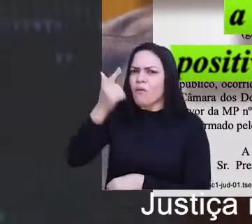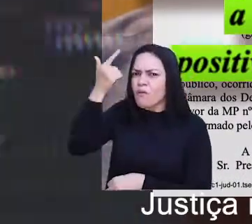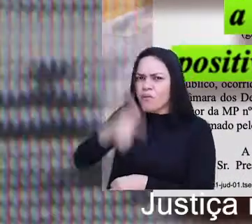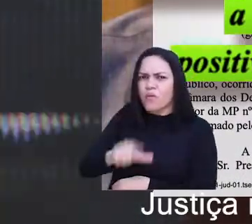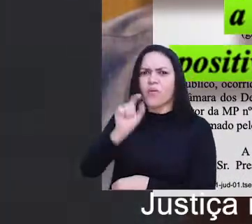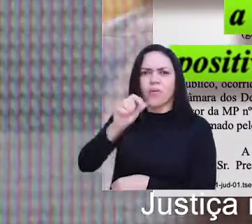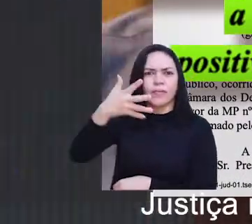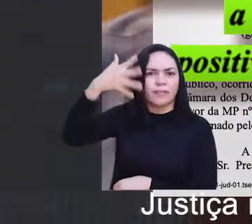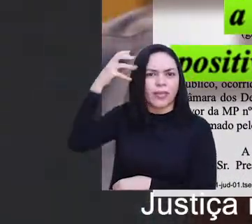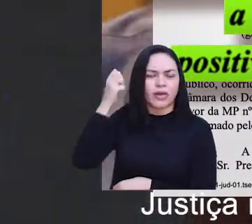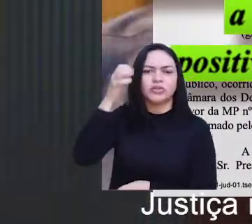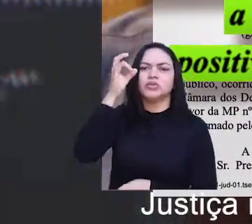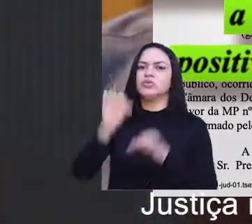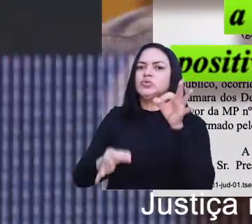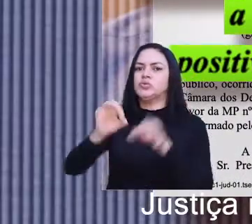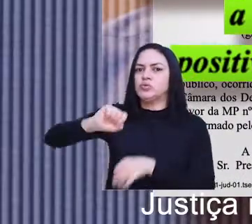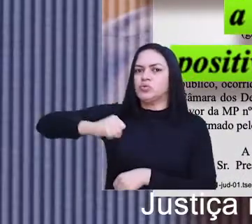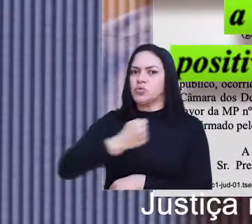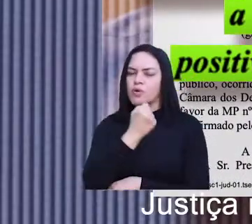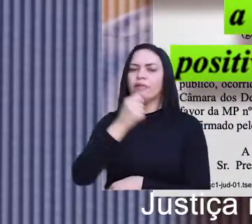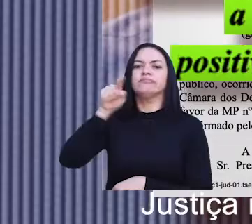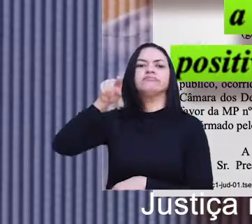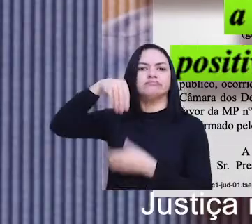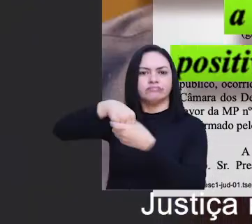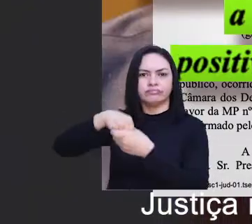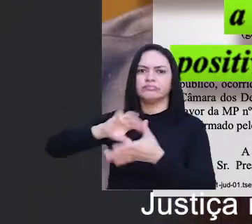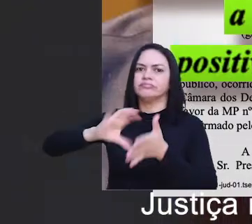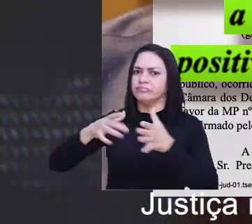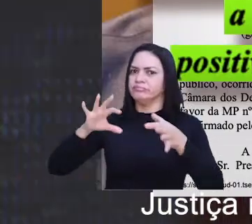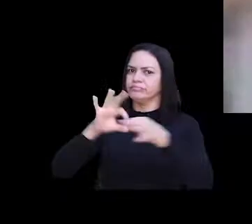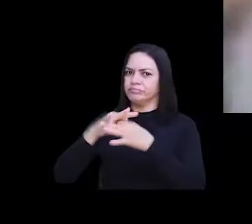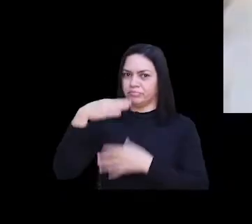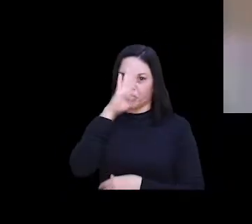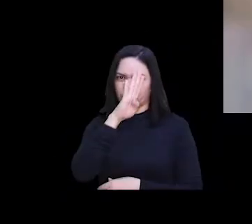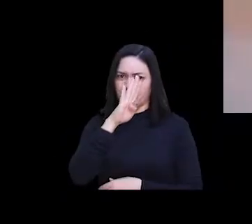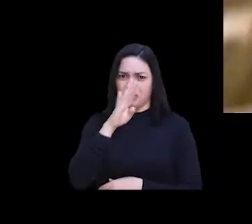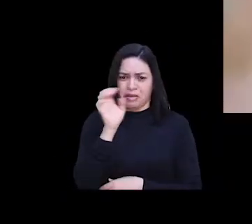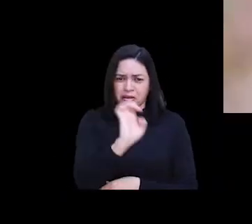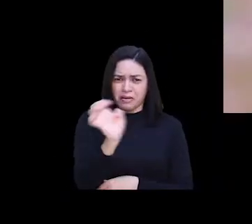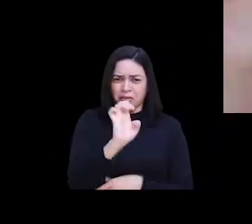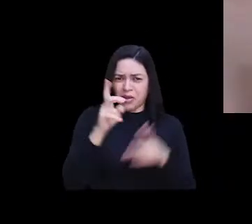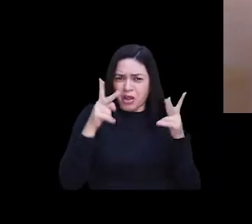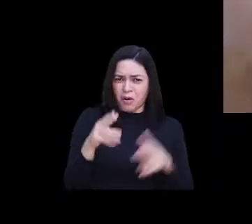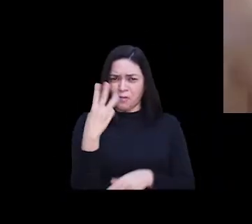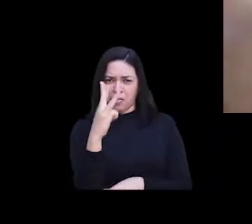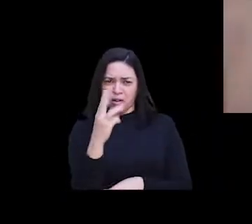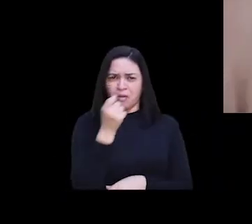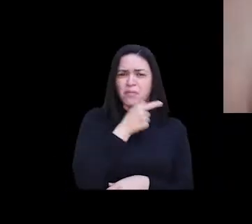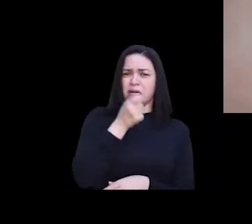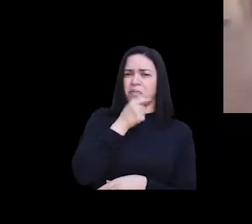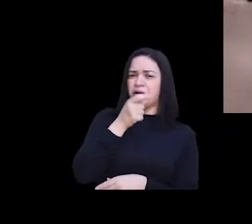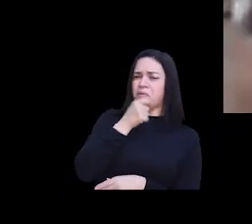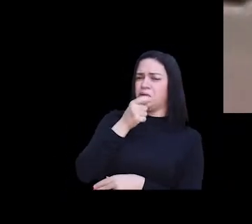reconhece que Braide e Duarte são de partidos aliados a Bolsonaro. Vamos ver o Maranhão. Vamos para isso.